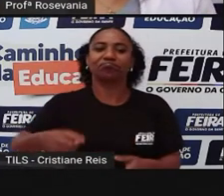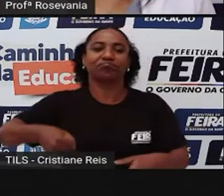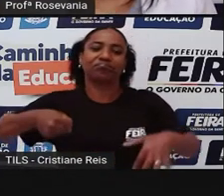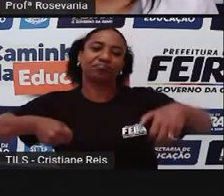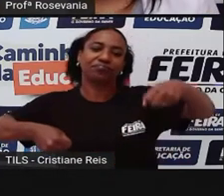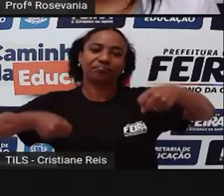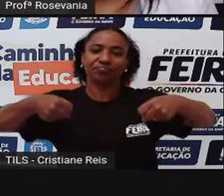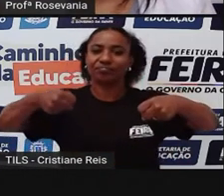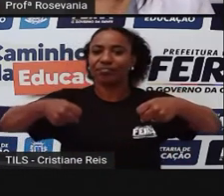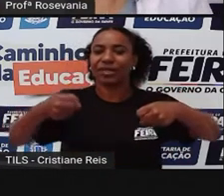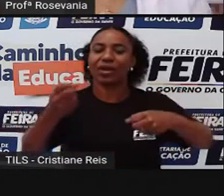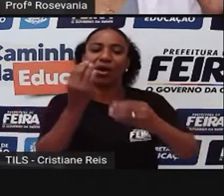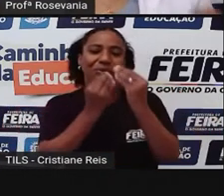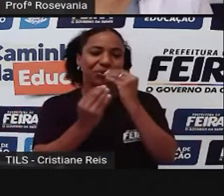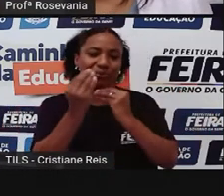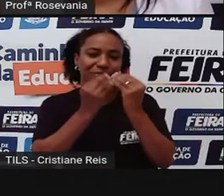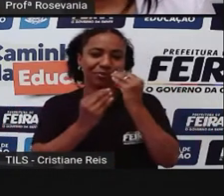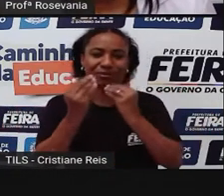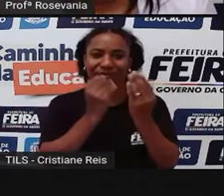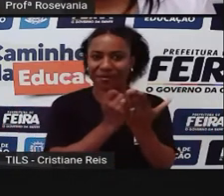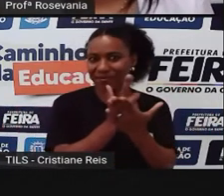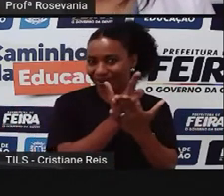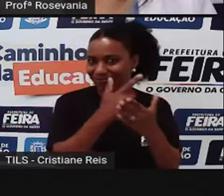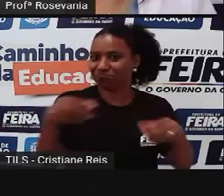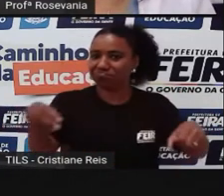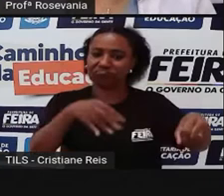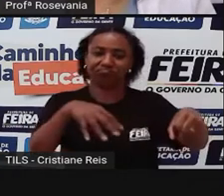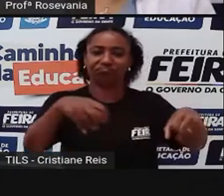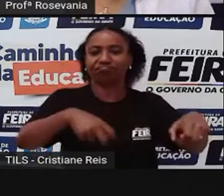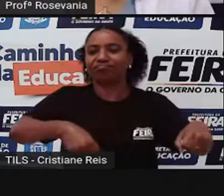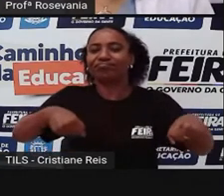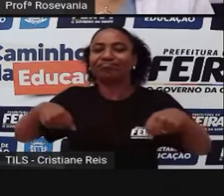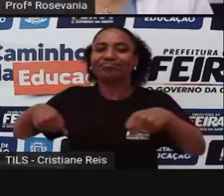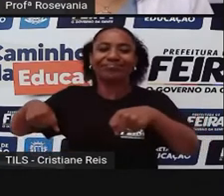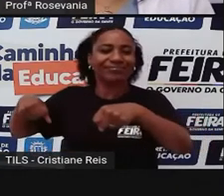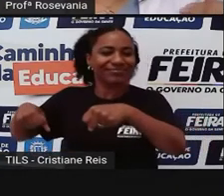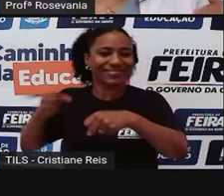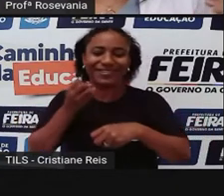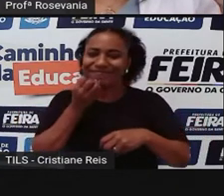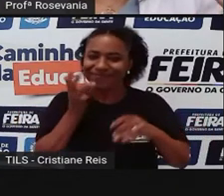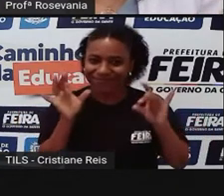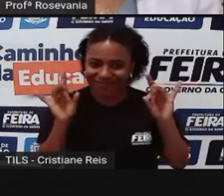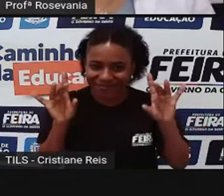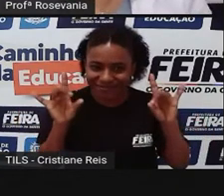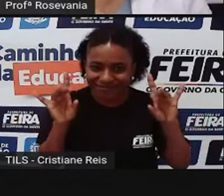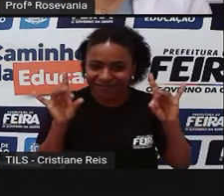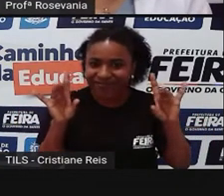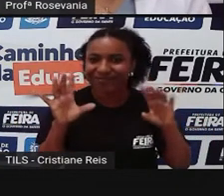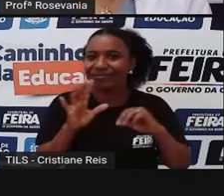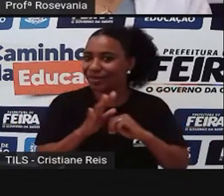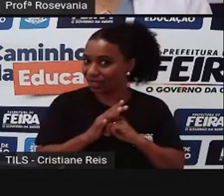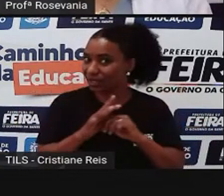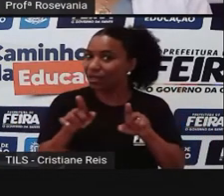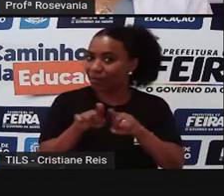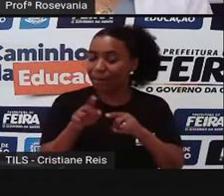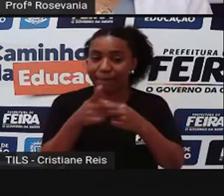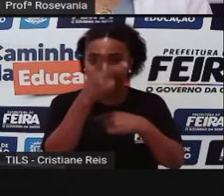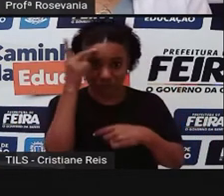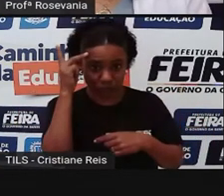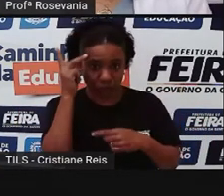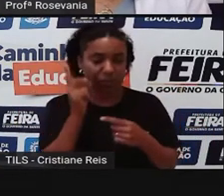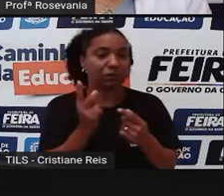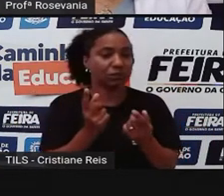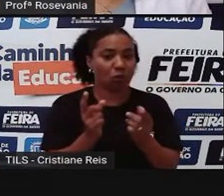vender suas coisas, também recebendo dinheirinho. Então, era considerado um evento, e a feira. Olha,